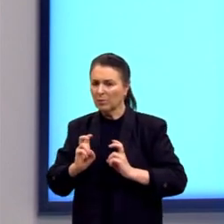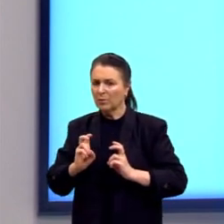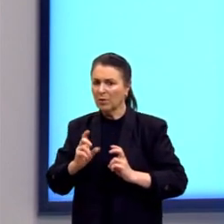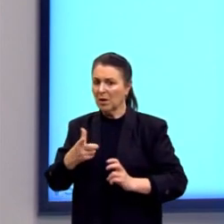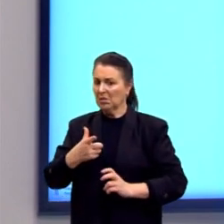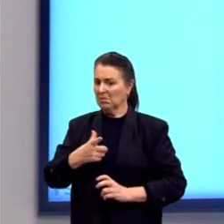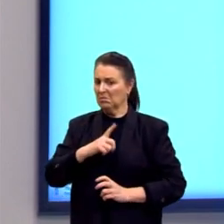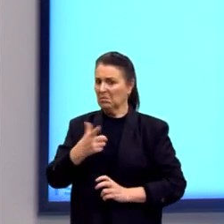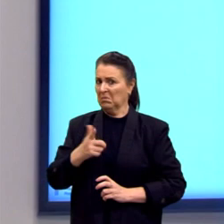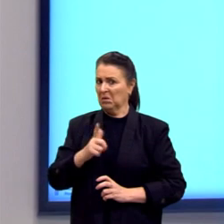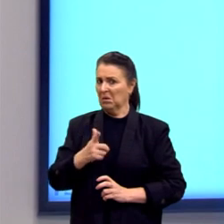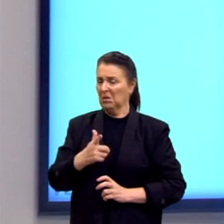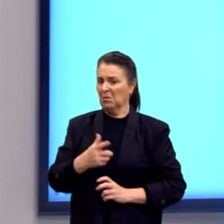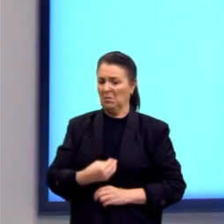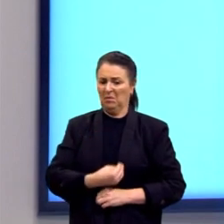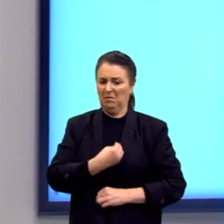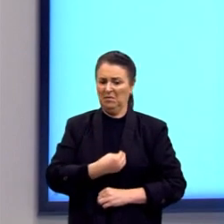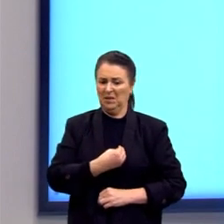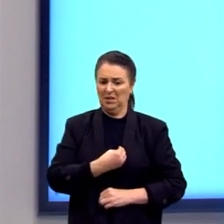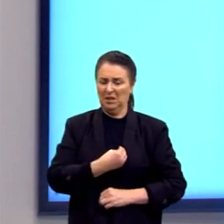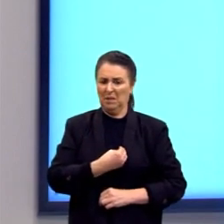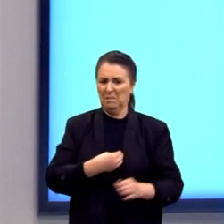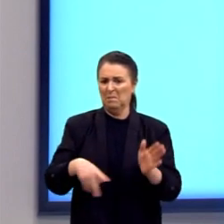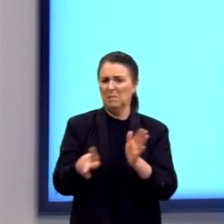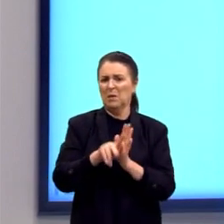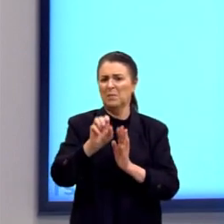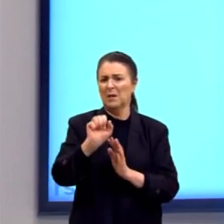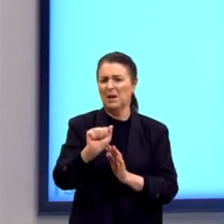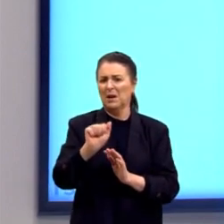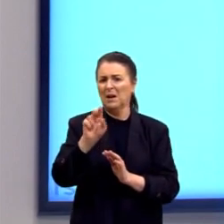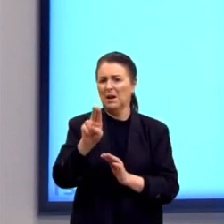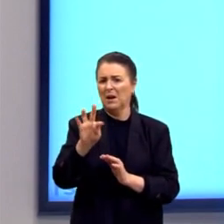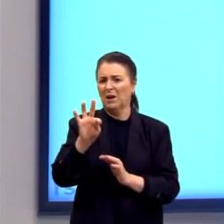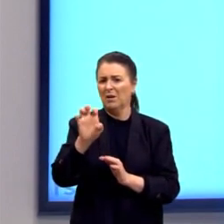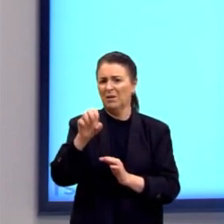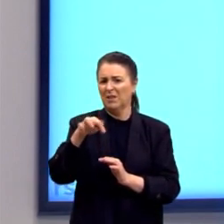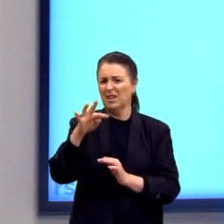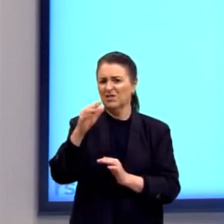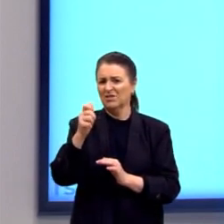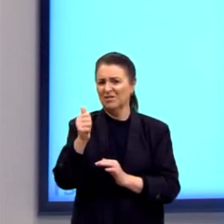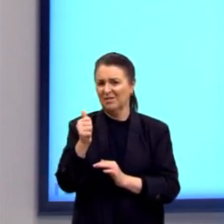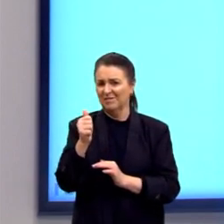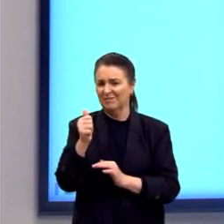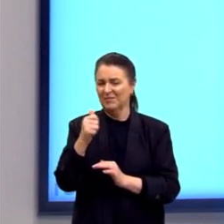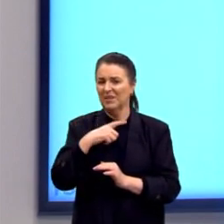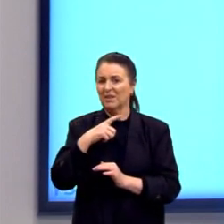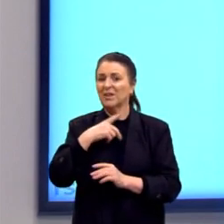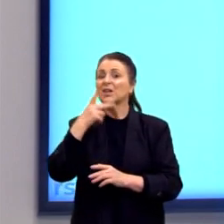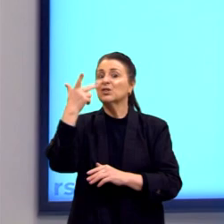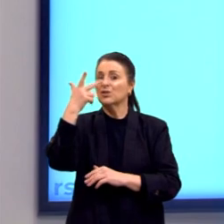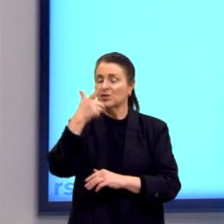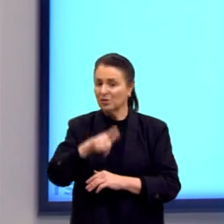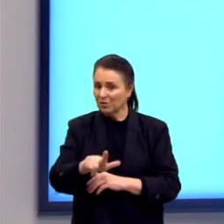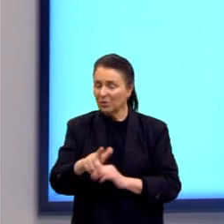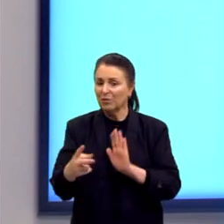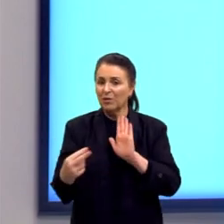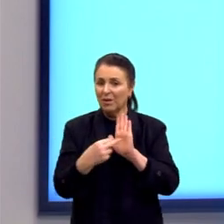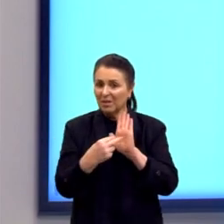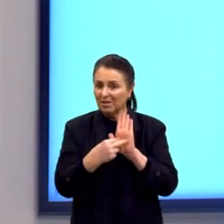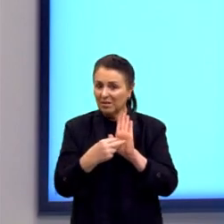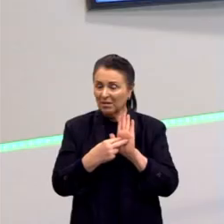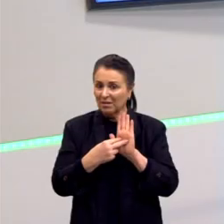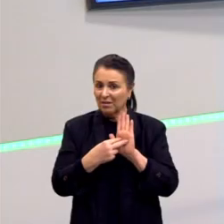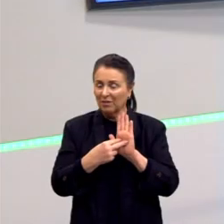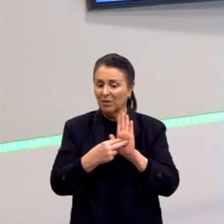autêntica. Então, a angústia vem de uma existência inautêntica. E aqui eu volto a chamar a atenção para ti que está entrando no mercado de